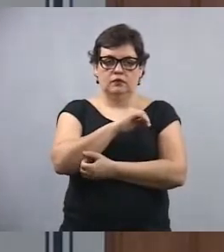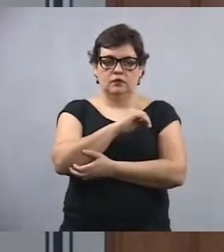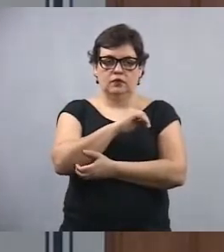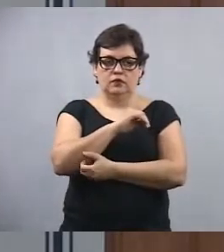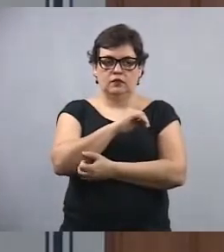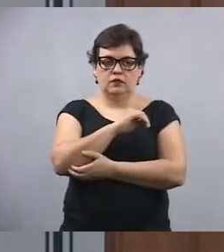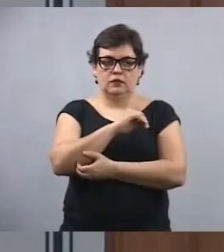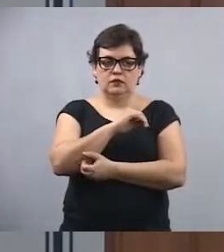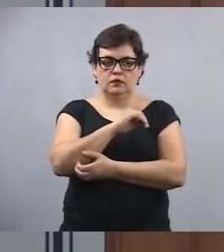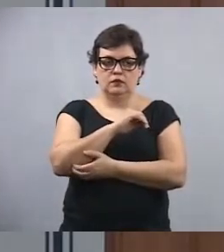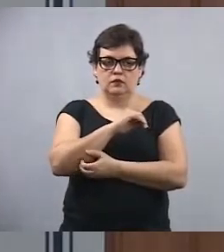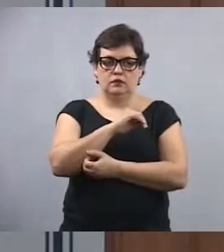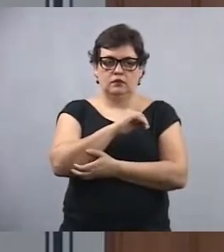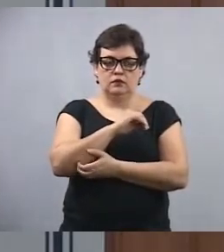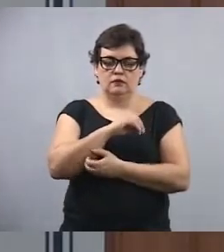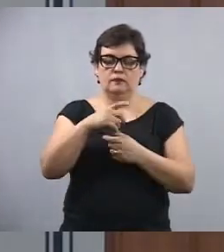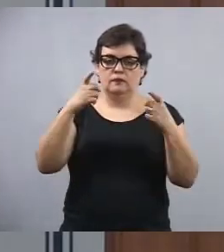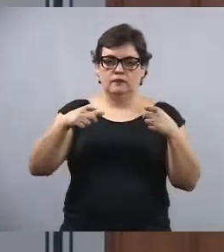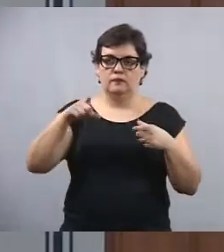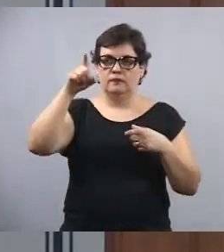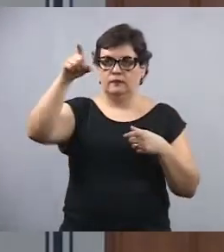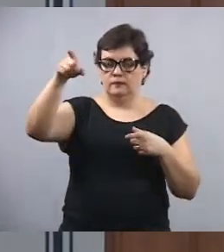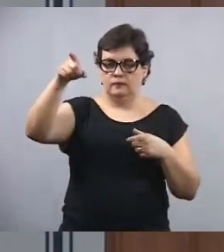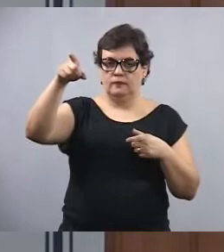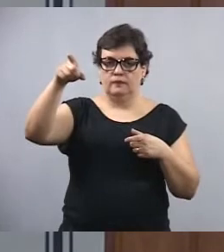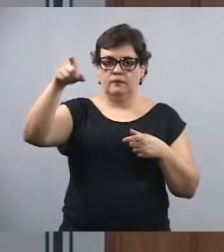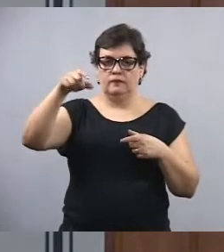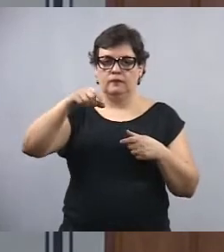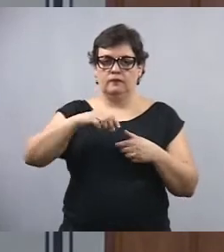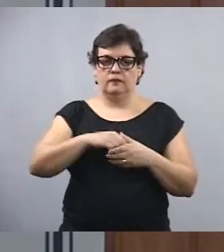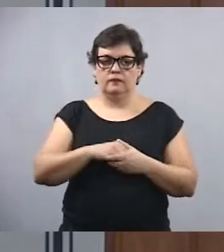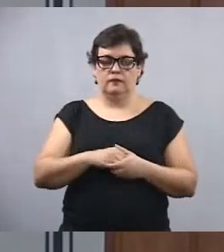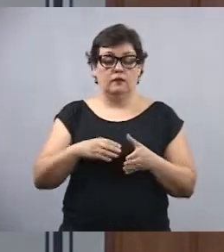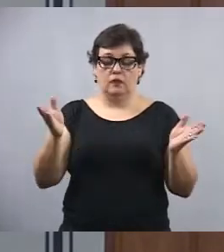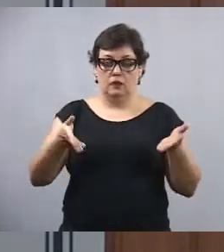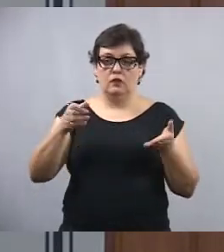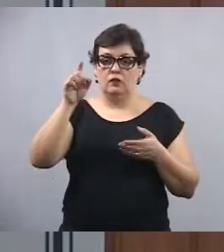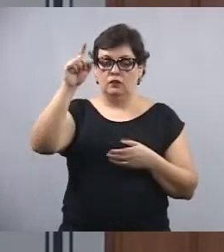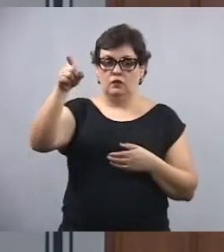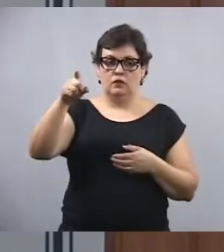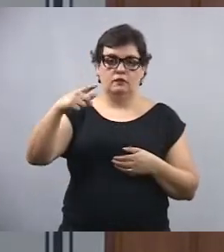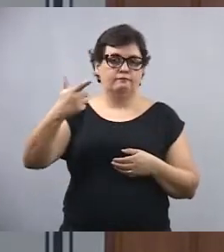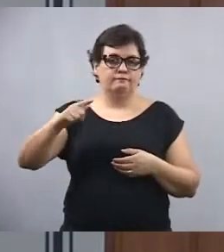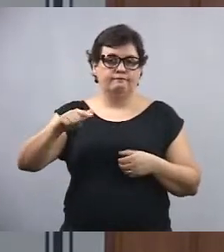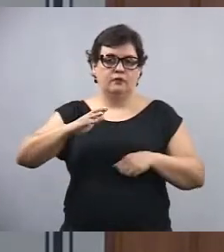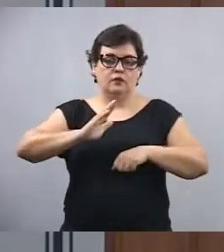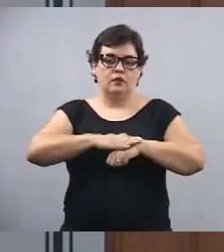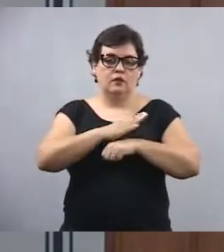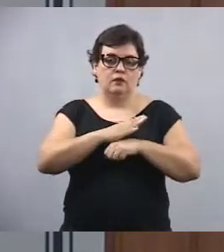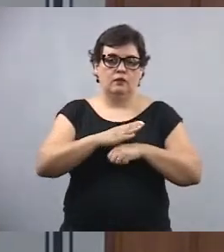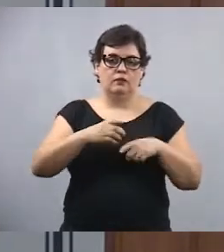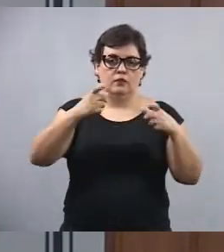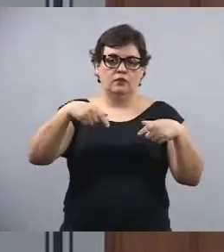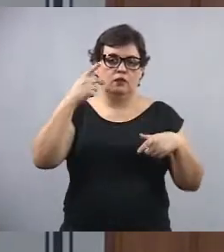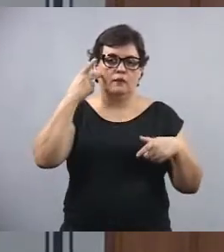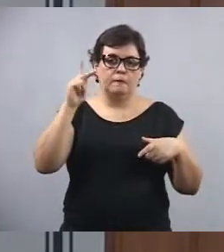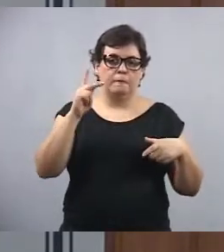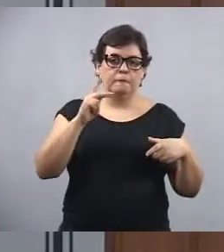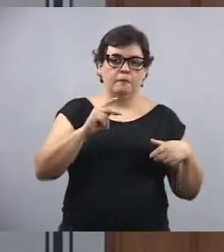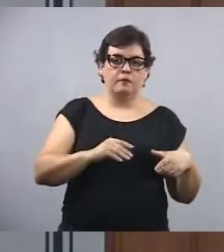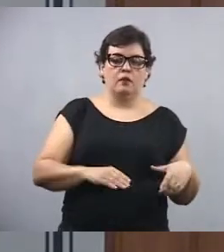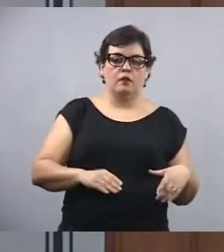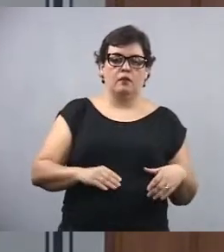Hoje, aquela região realmente não se tem onde mais se construir. E o que nós clamamos ali